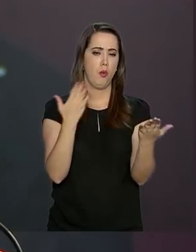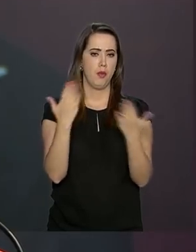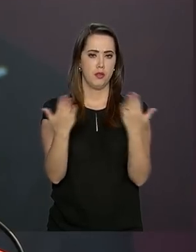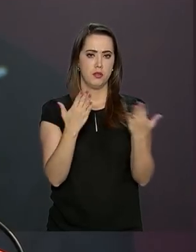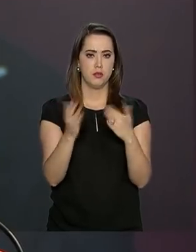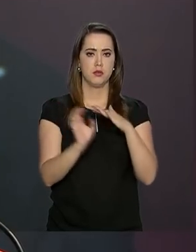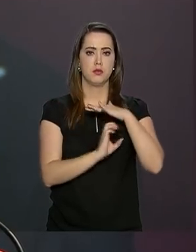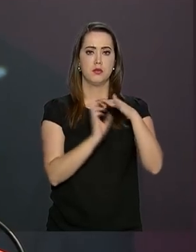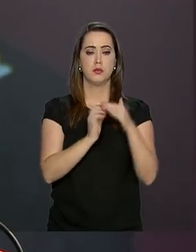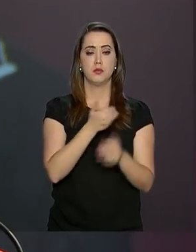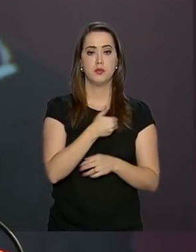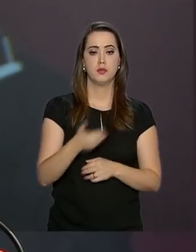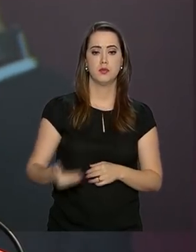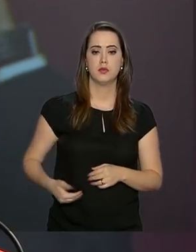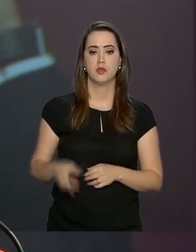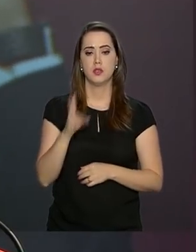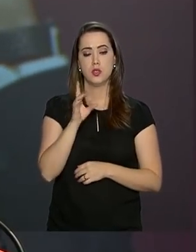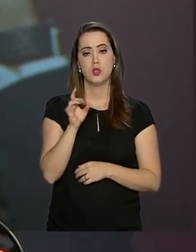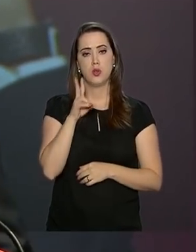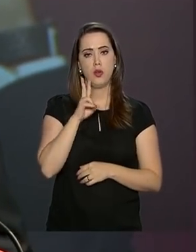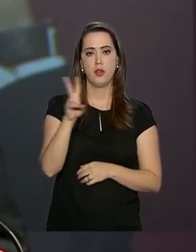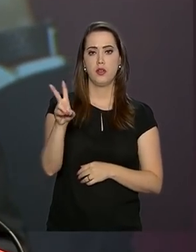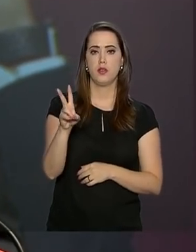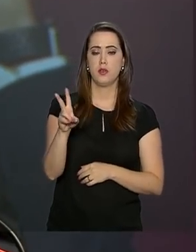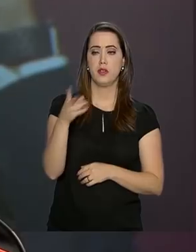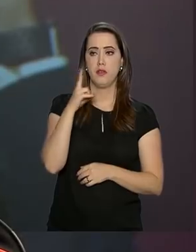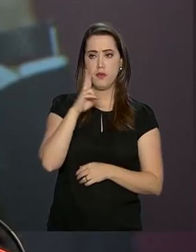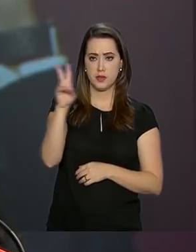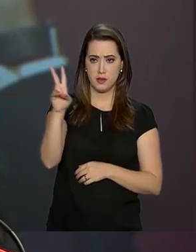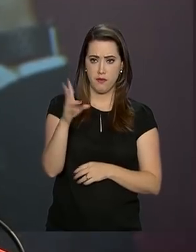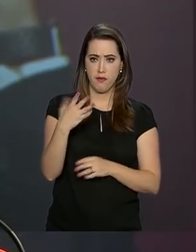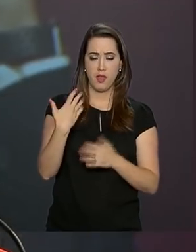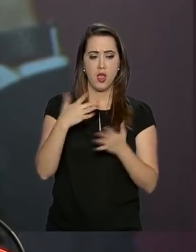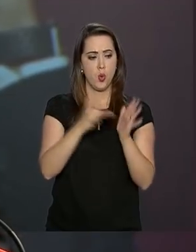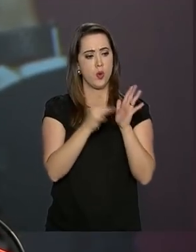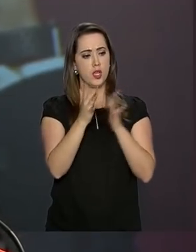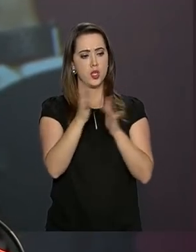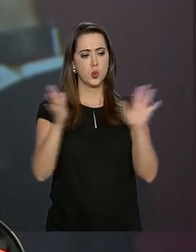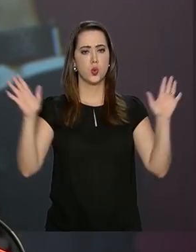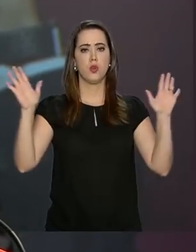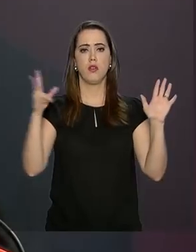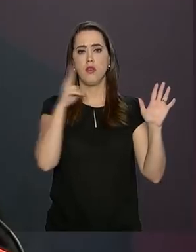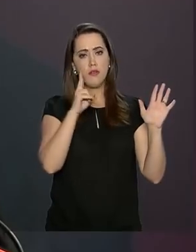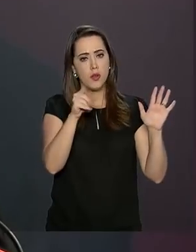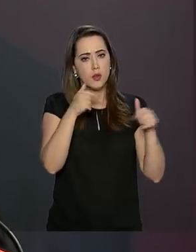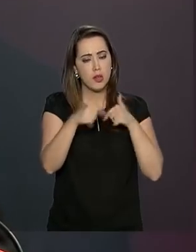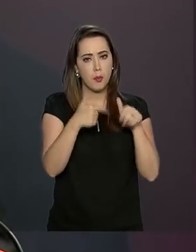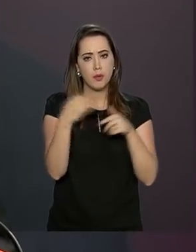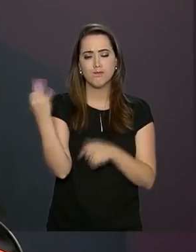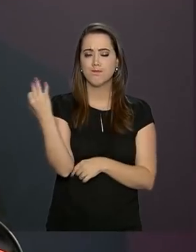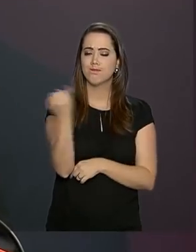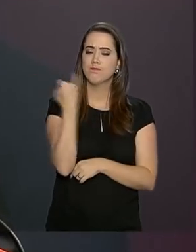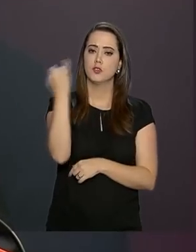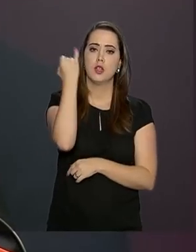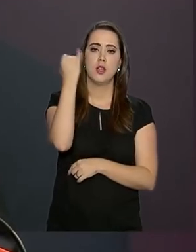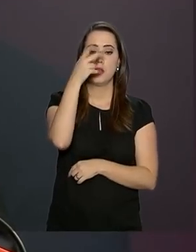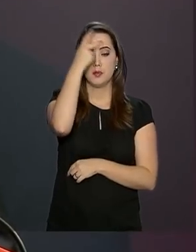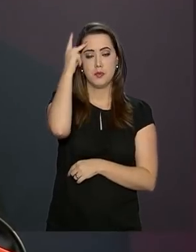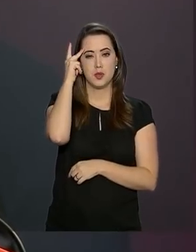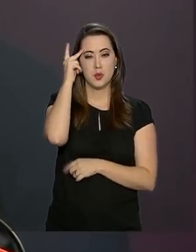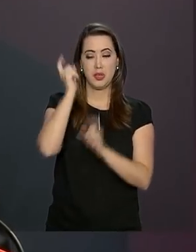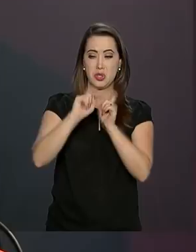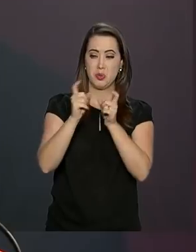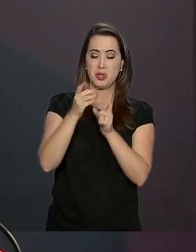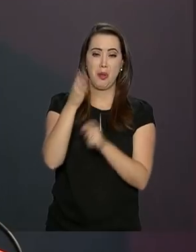aqueles que estão no setor público. Basta ir no Cristo Redentor no Rio de Janeiro e ver o trabalho que ela ha feito. Esse patrimônio na mão de quem gere